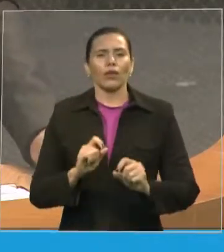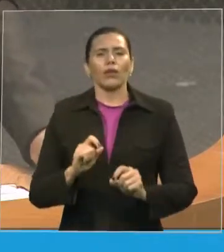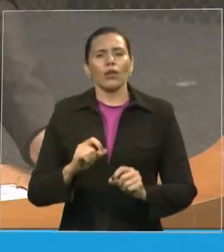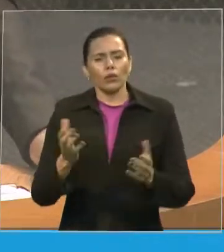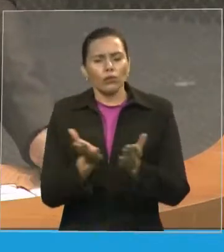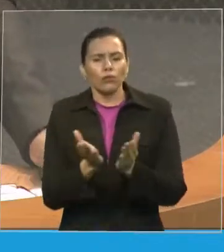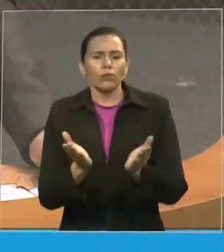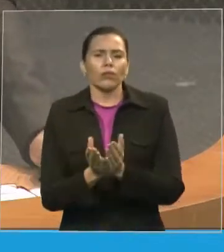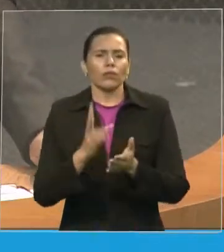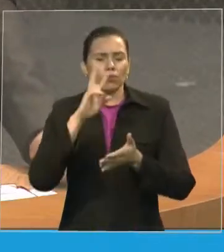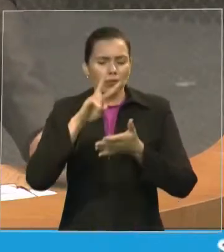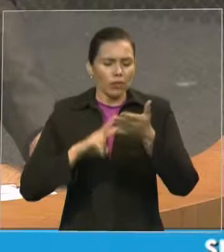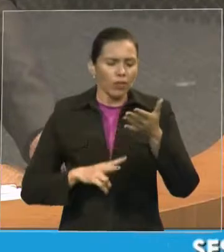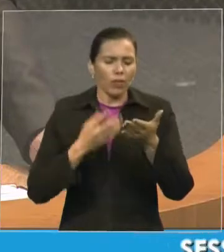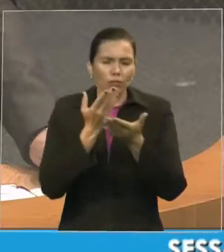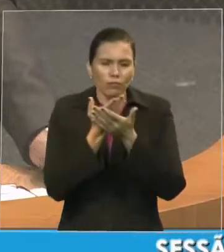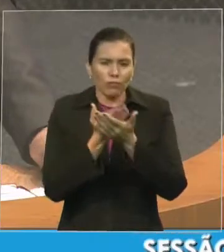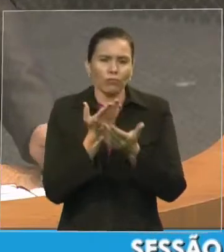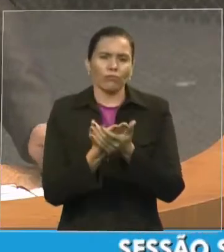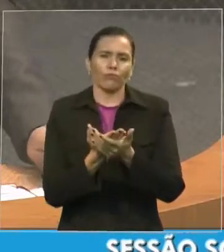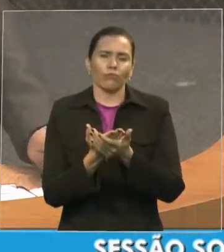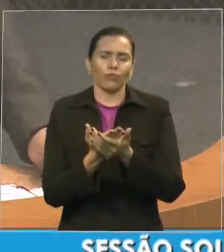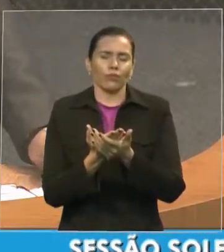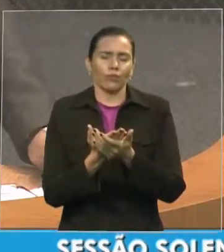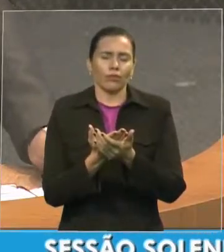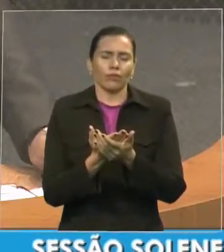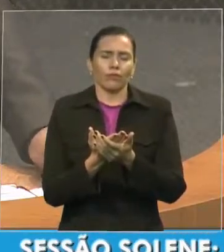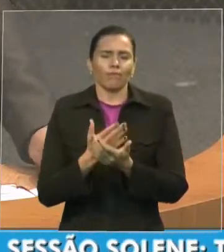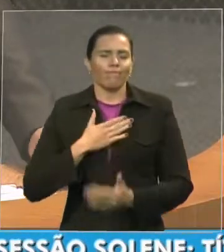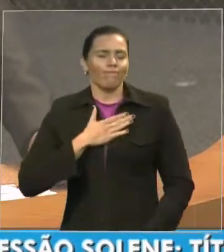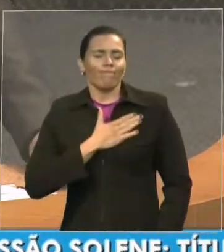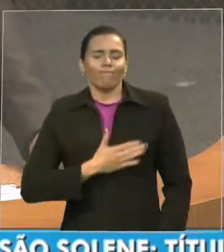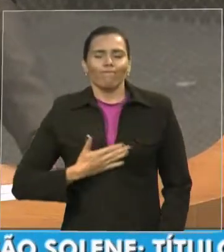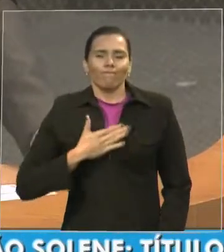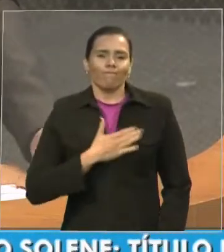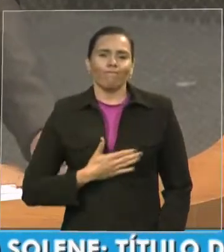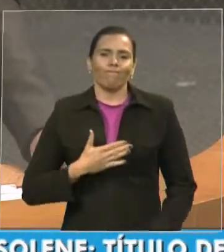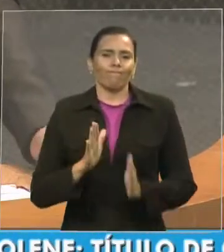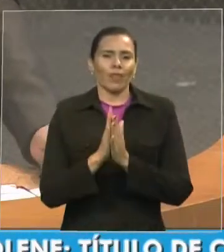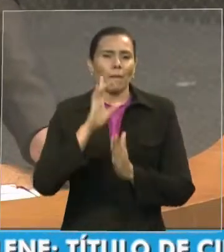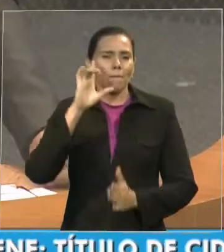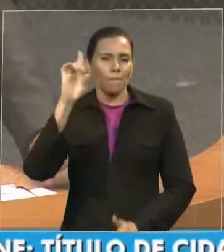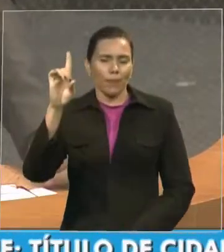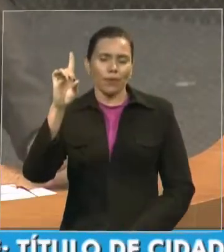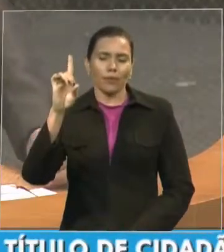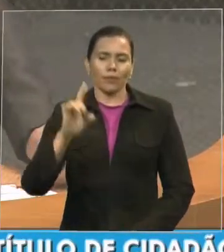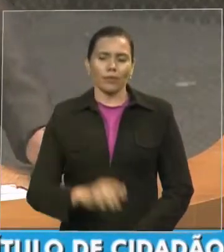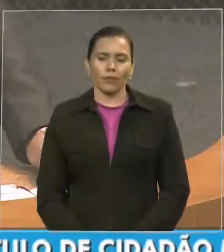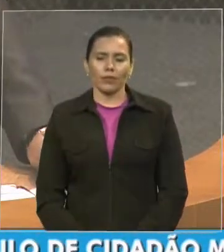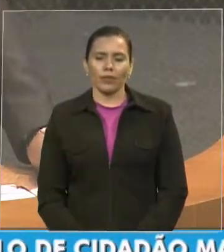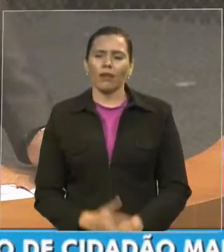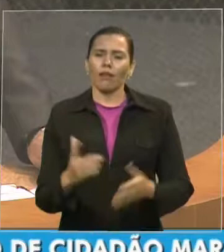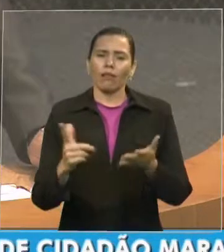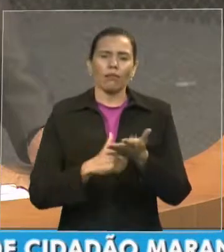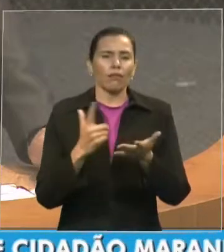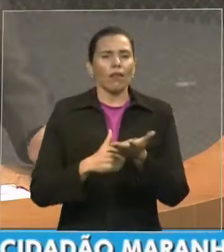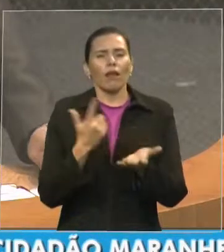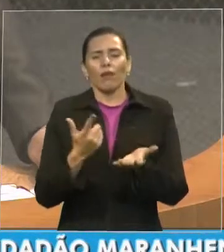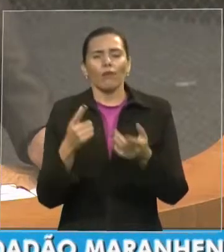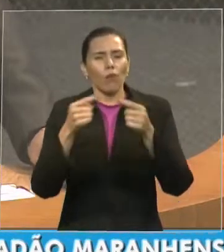estudar. Têm prazer de ler livros, Bíblia, literaturas.